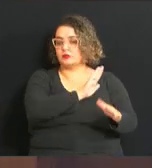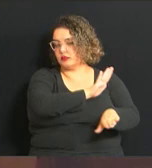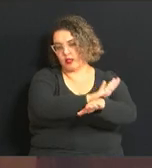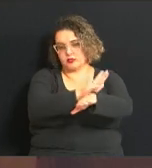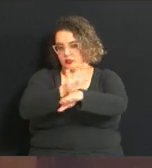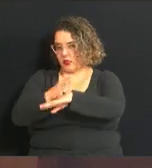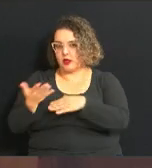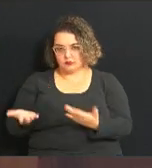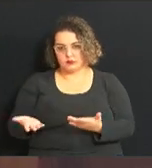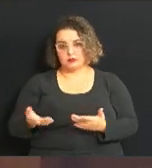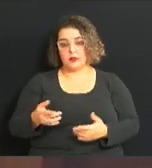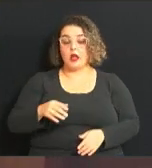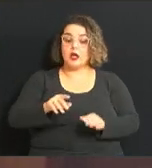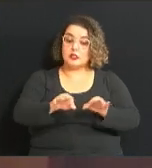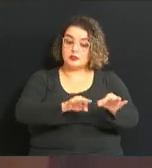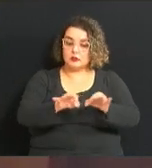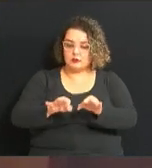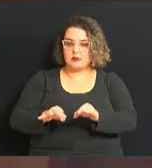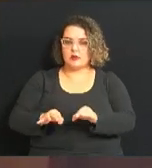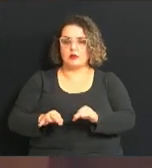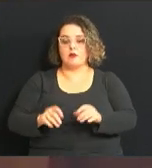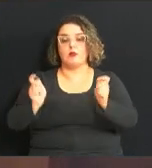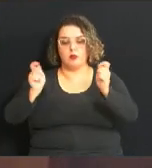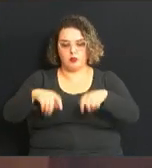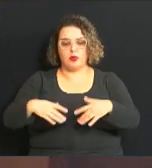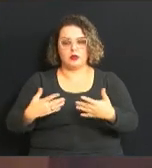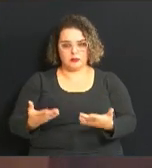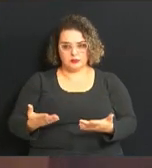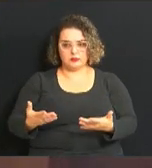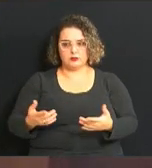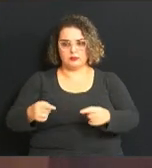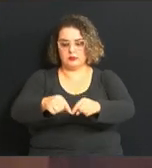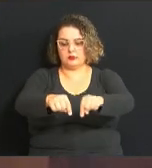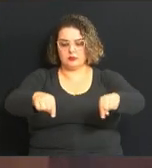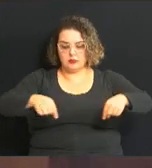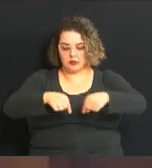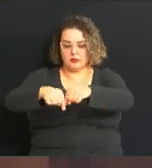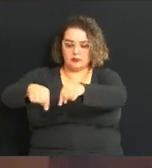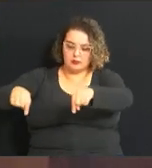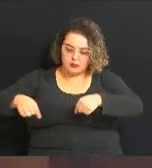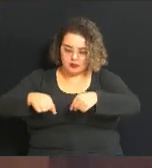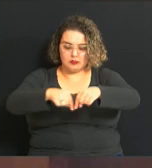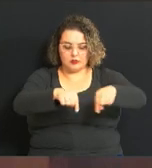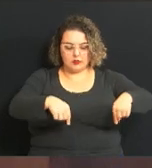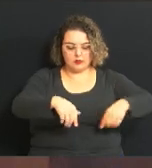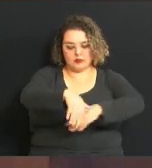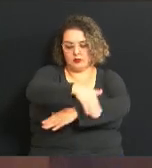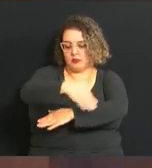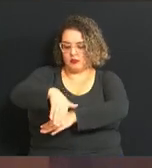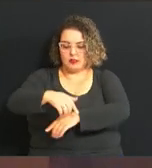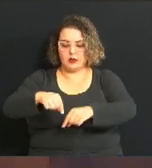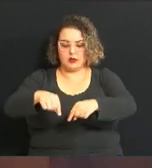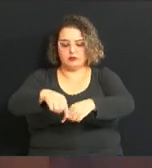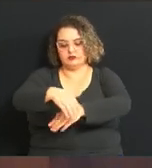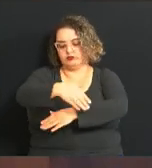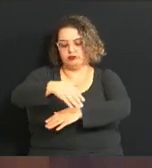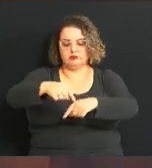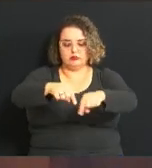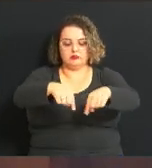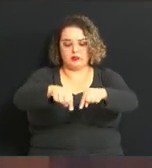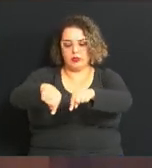ele potencializa que o cidadão de um quarteirão, uma quadra, uma rua, sociedades, empresas